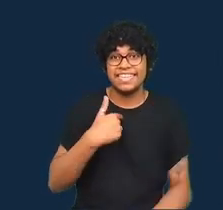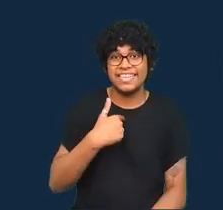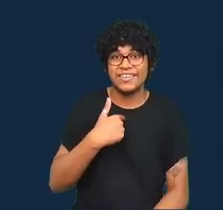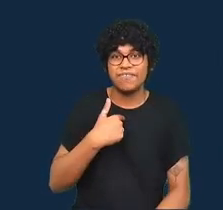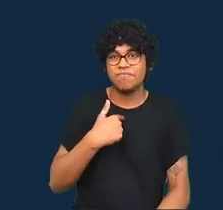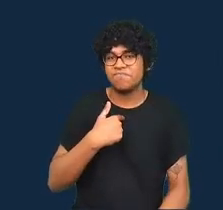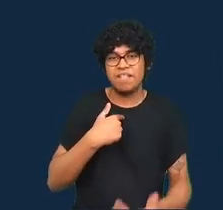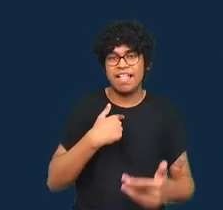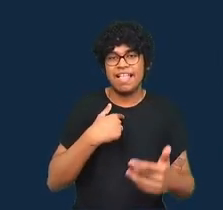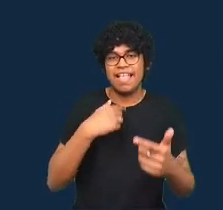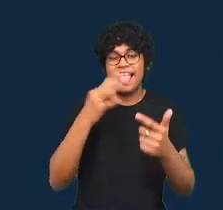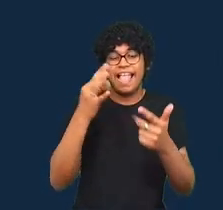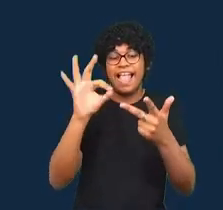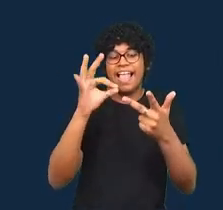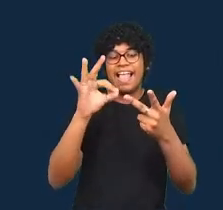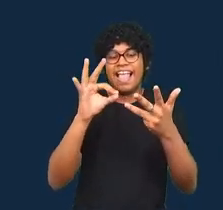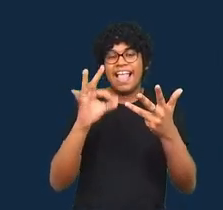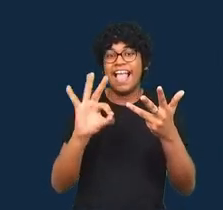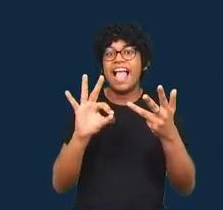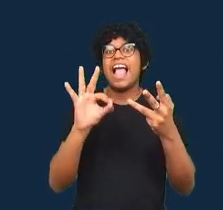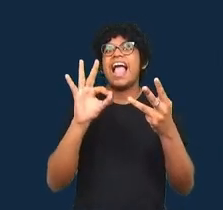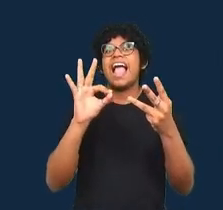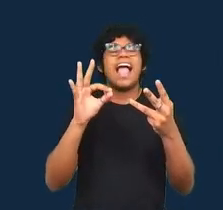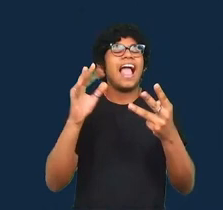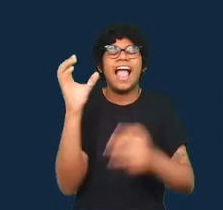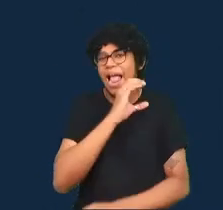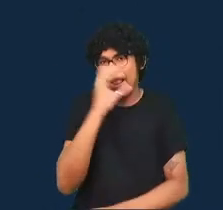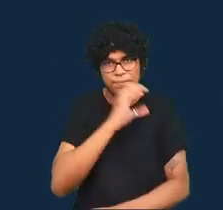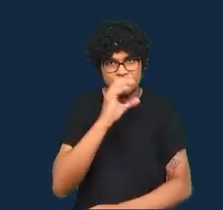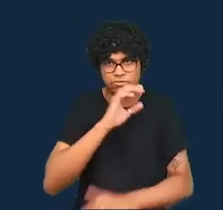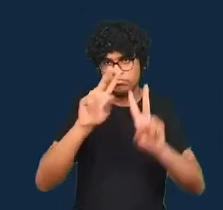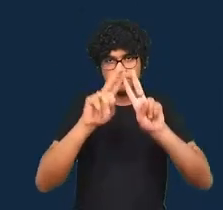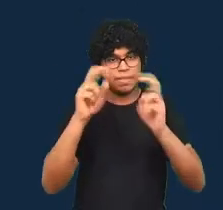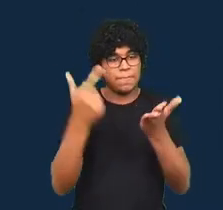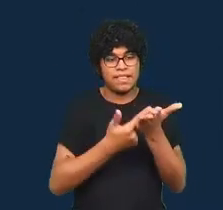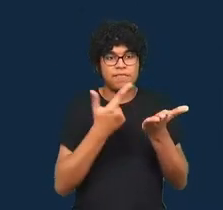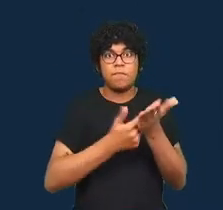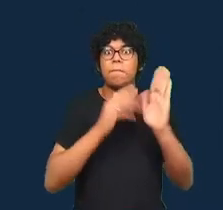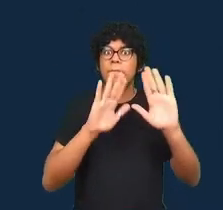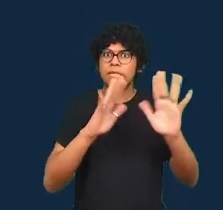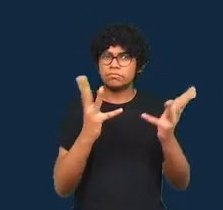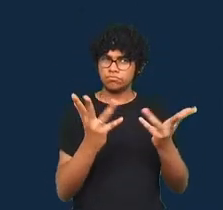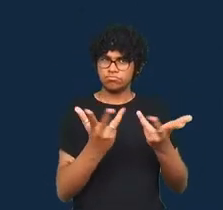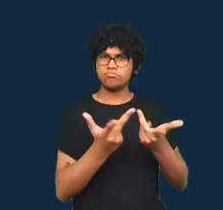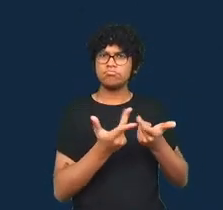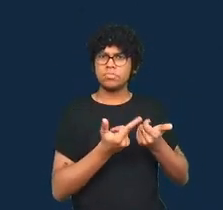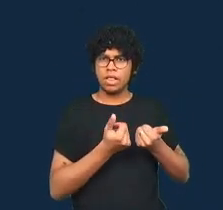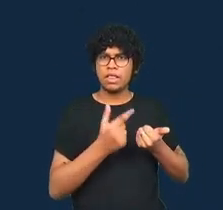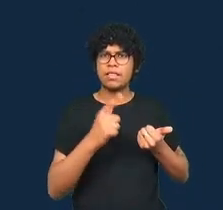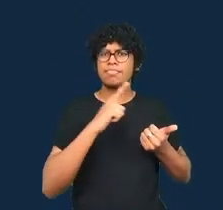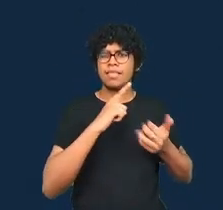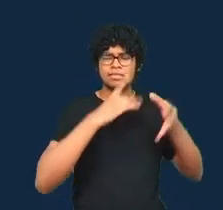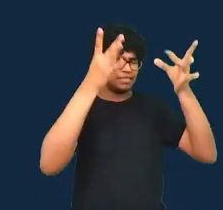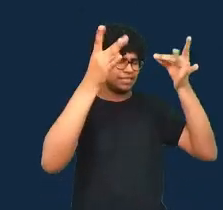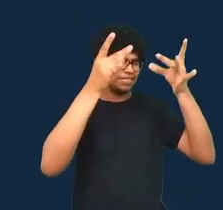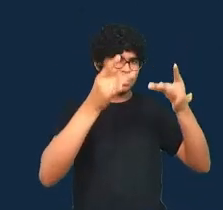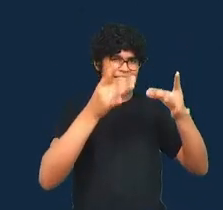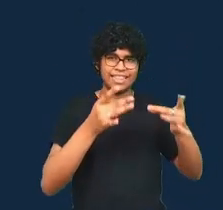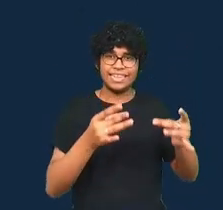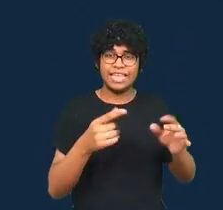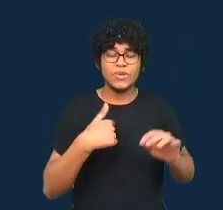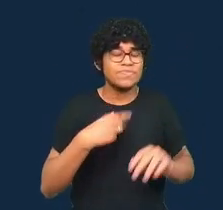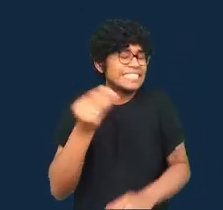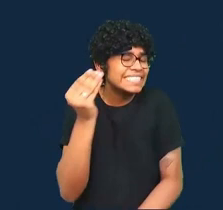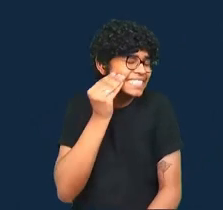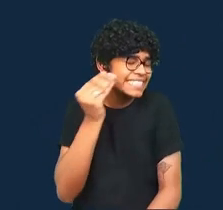passada rápida sobre o livro mas o livro é muito mais rico há muito material ali eu tentei fazer justiça a tudo